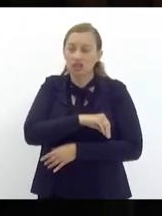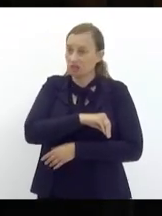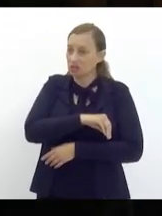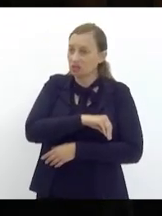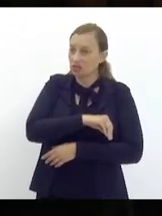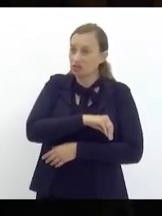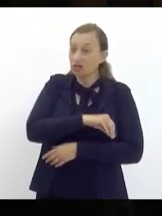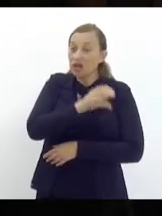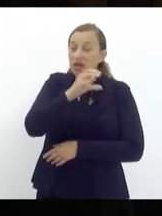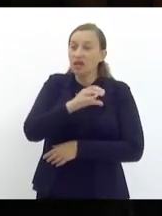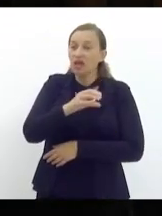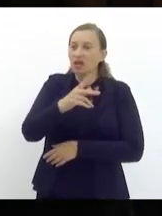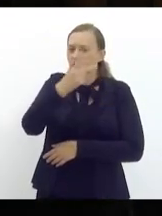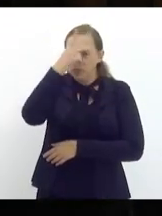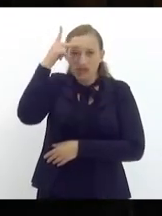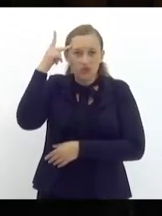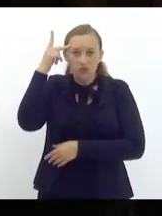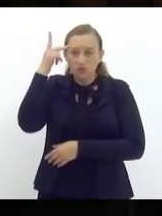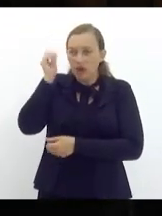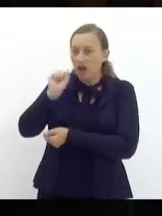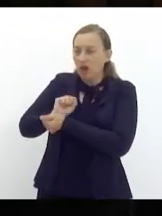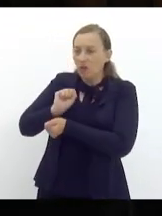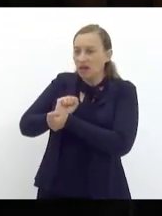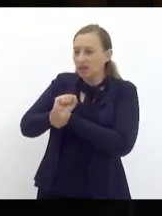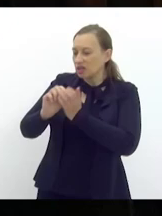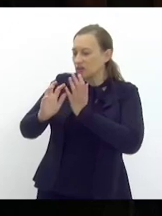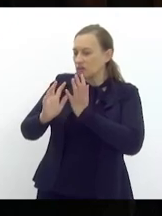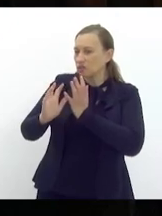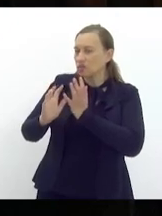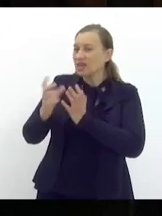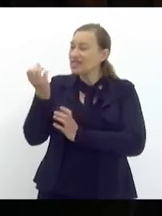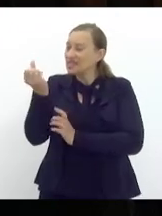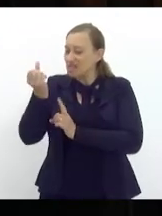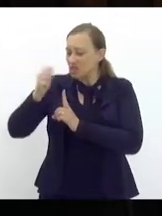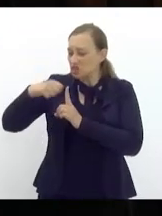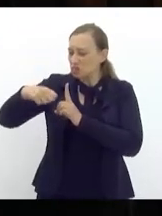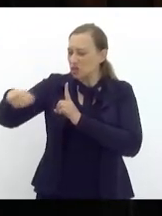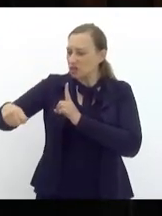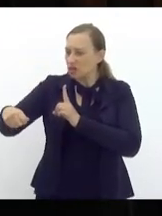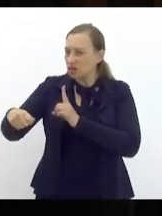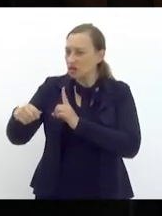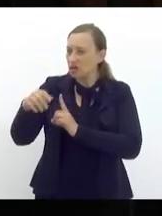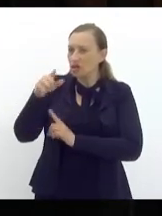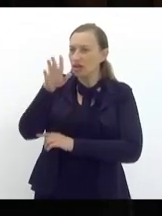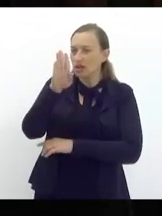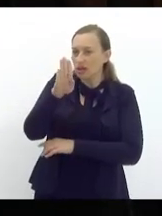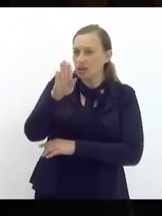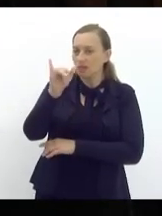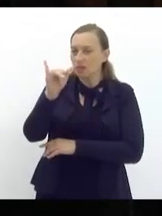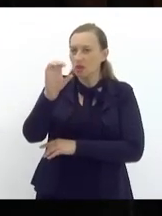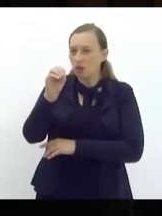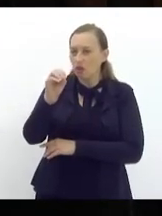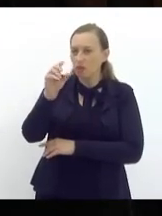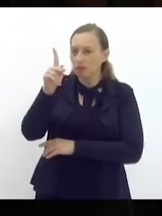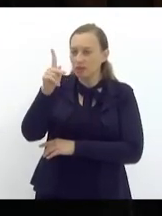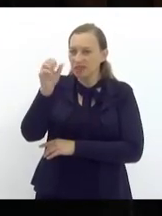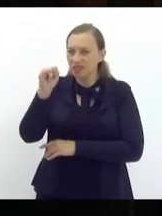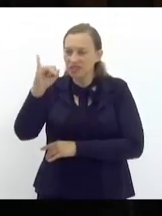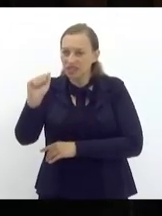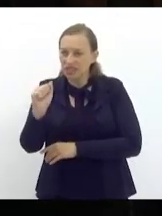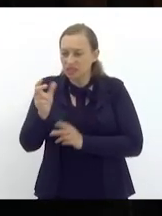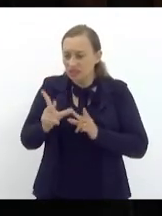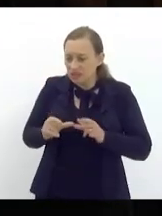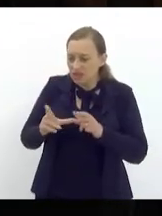resultado de uma biópsia de câncer será que se fosse um parente do Murilo ele ia gostar disso